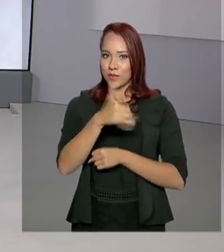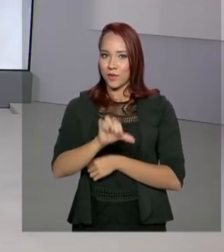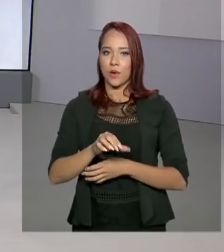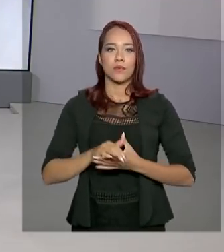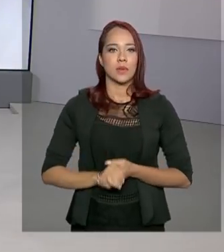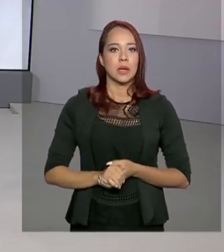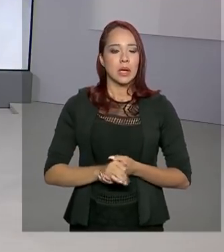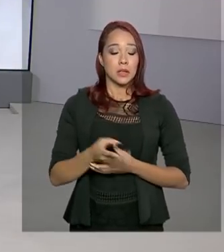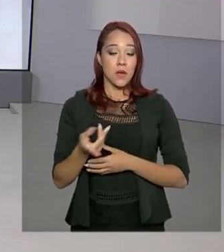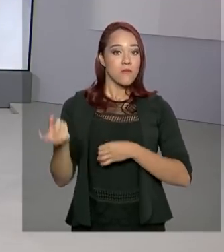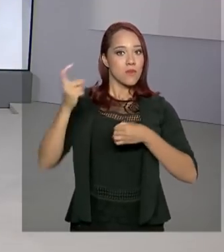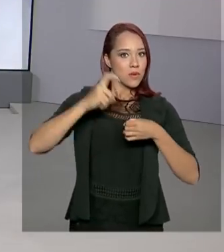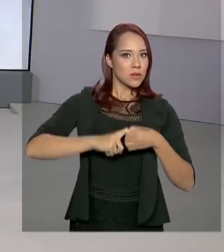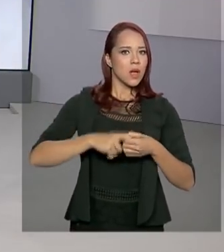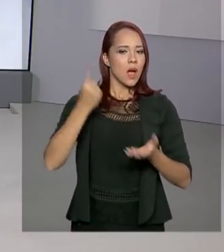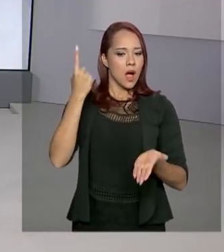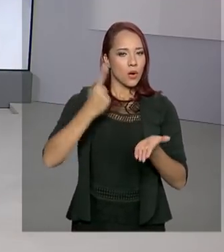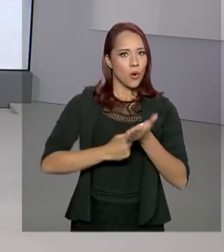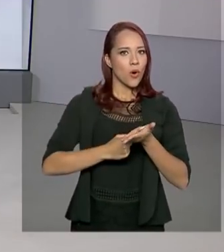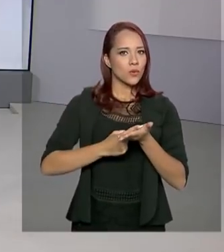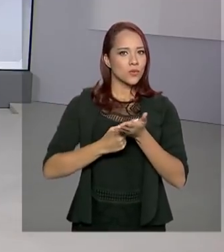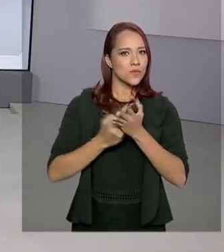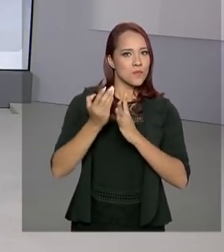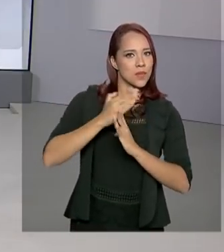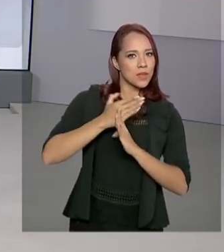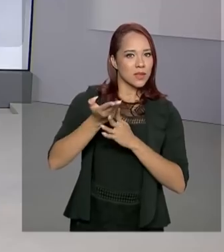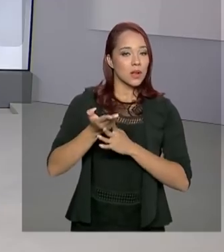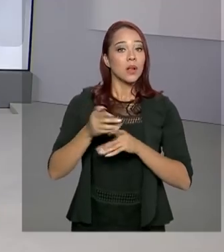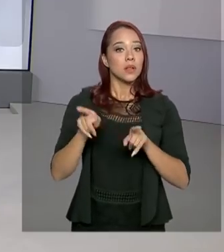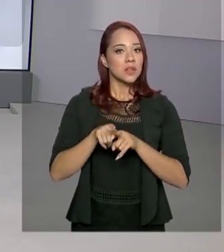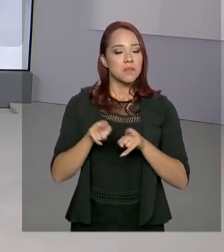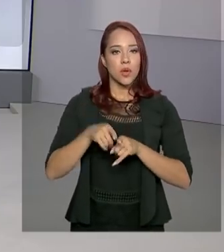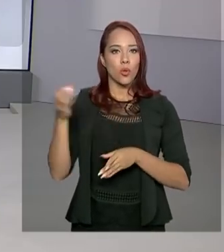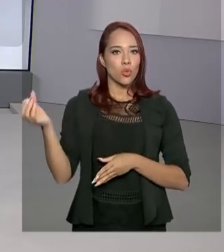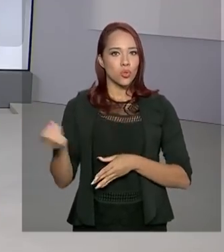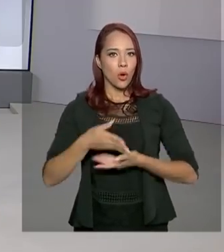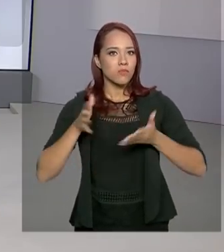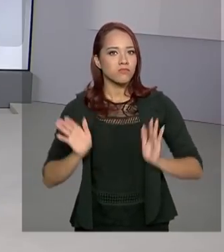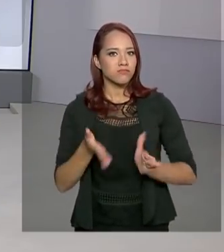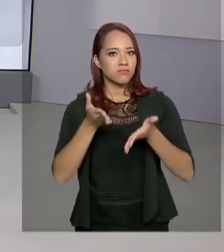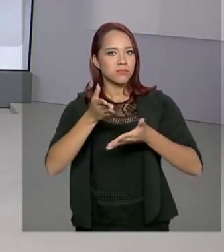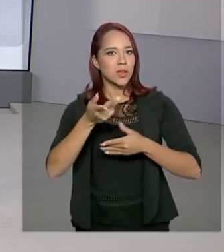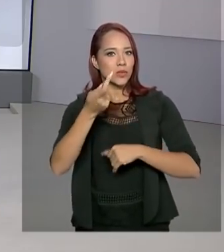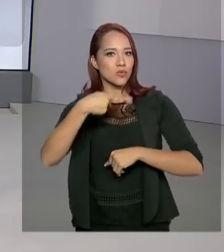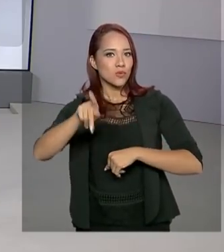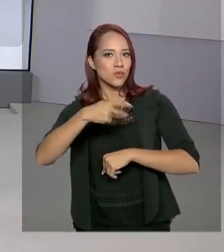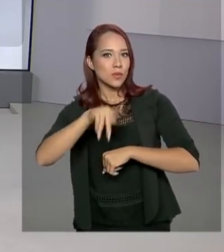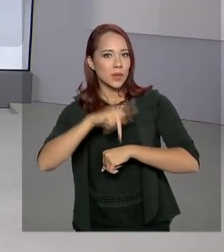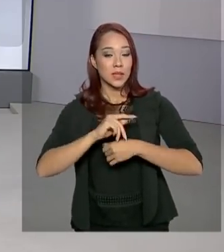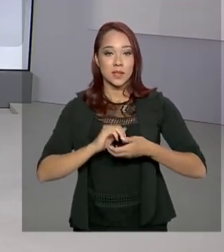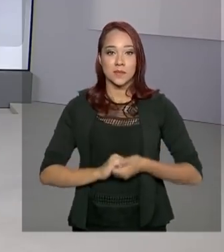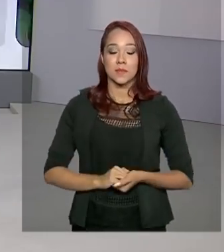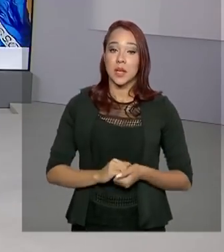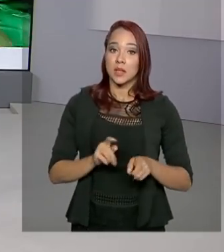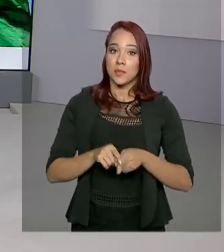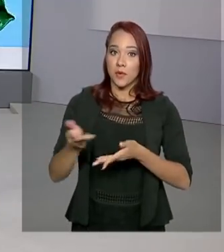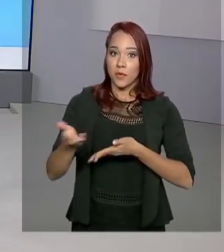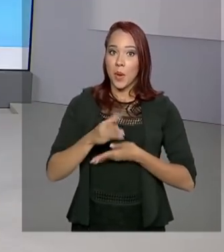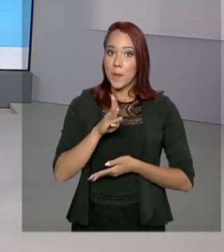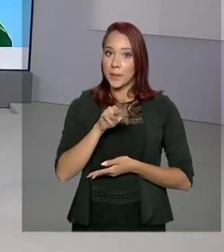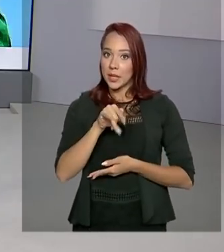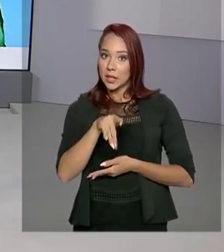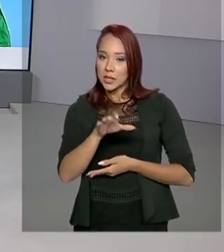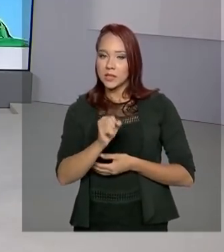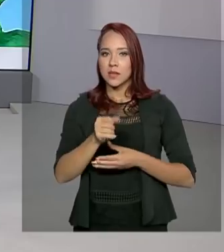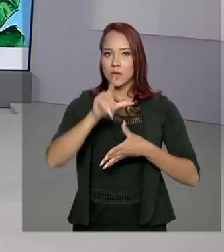Na bagagem de volta, acordos bilaterais e atração de novos investimentos estrangeiros. É, e anfitrião do BRICS e do